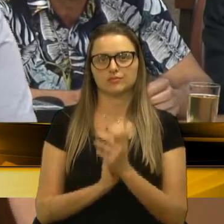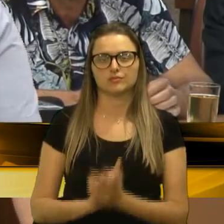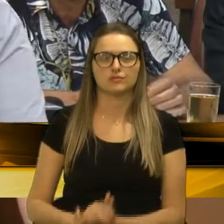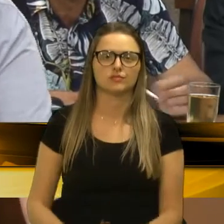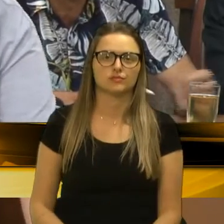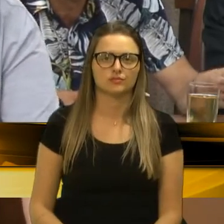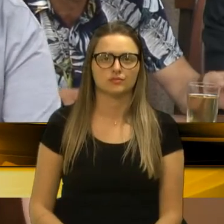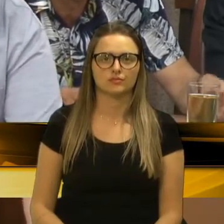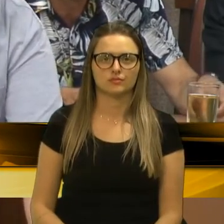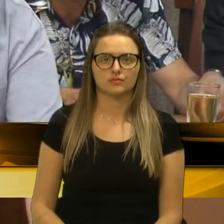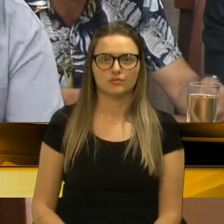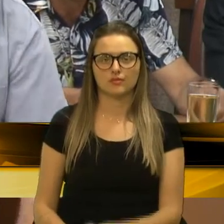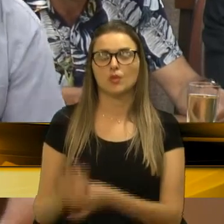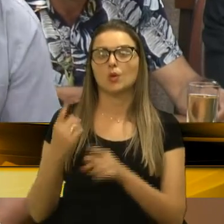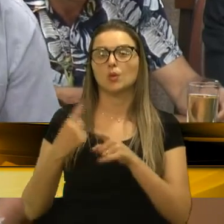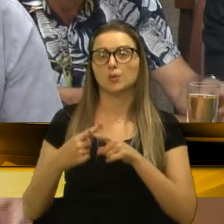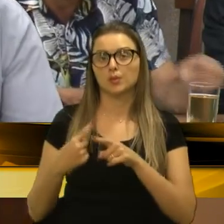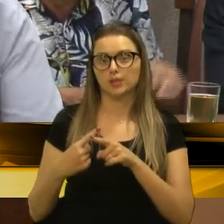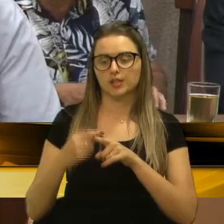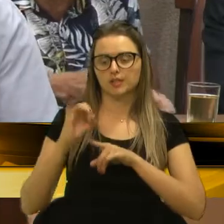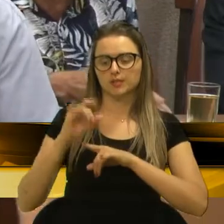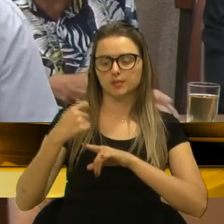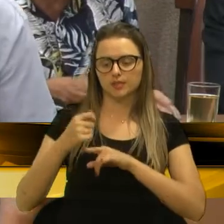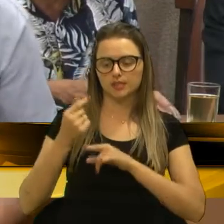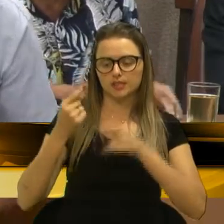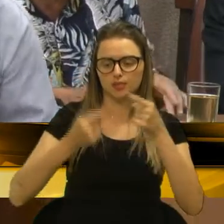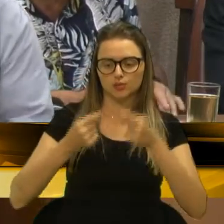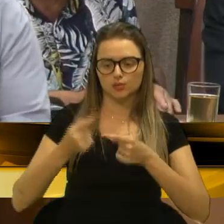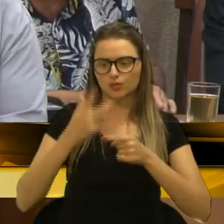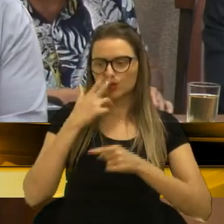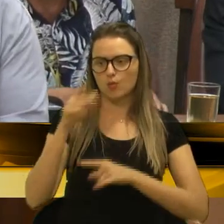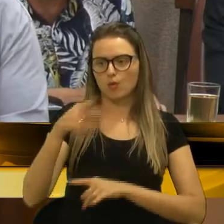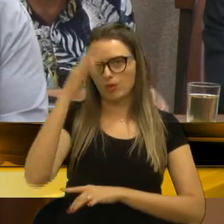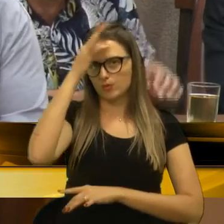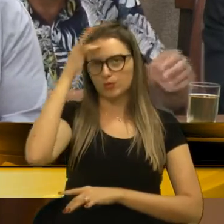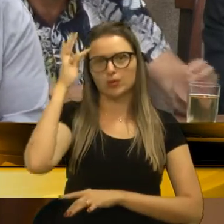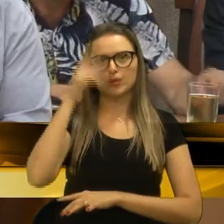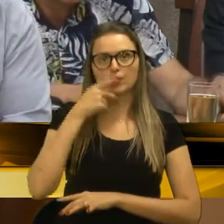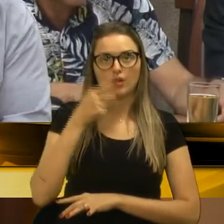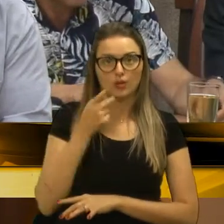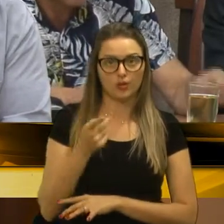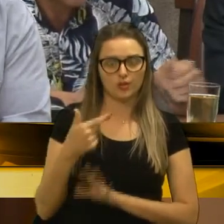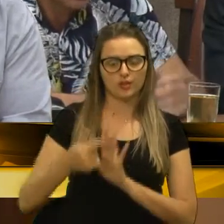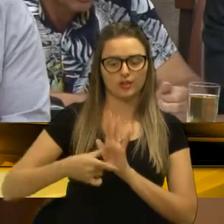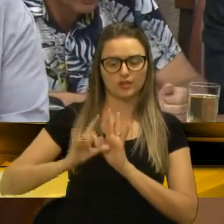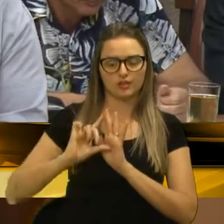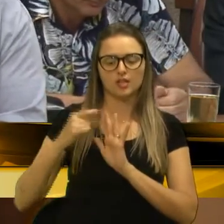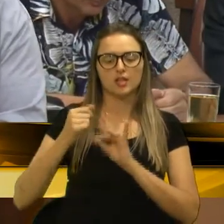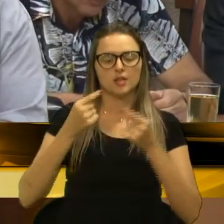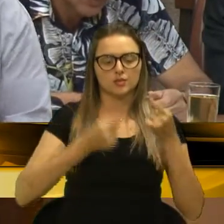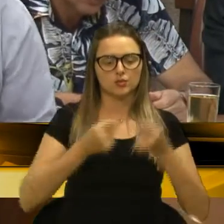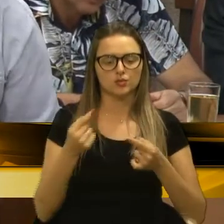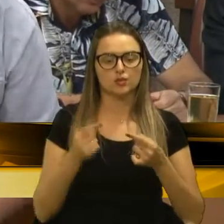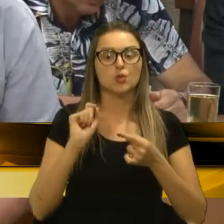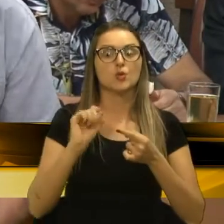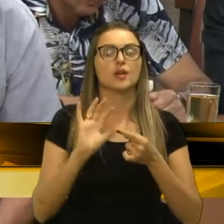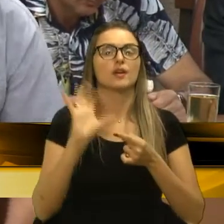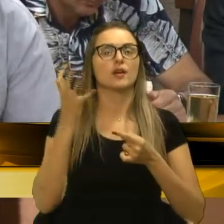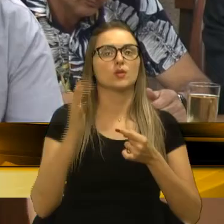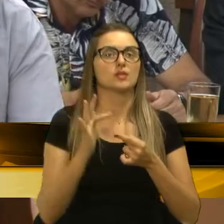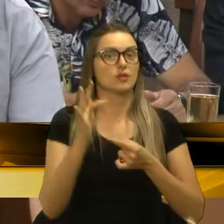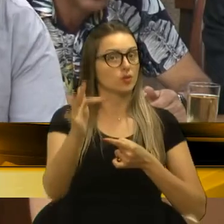Porque, se tiver que discutir, como o vereador Tuígo disse, se discute de uma forma de agora em diante. O que